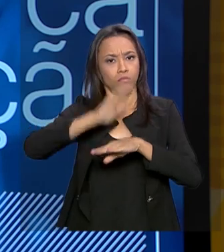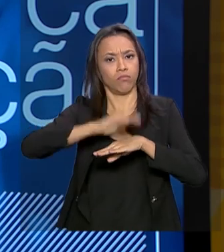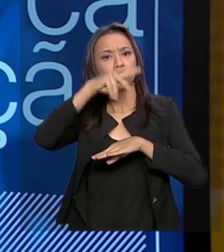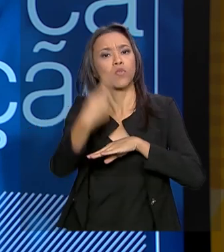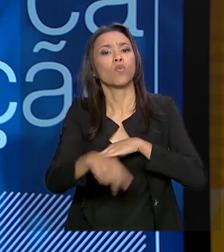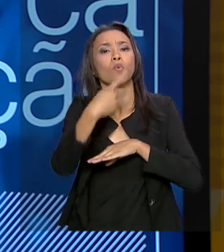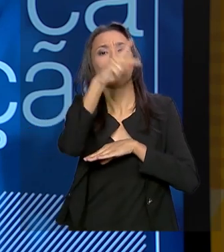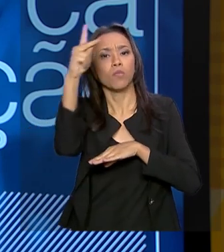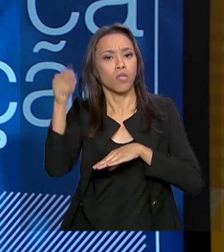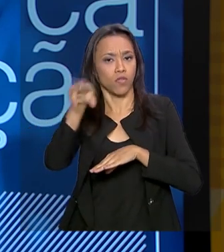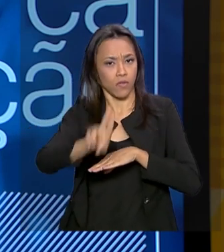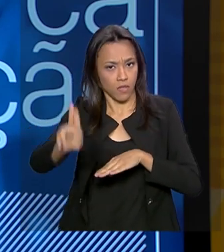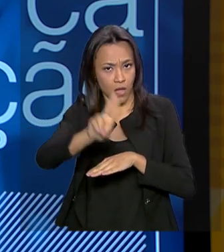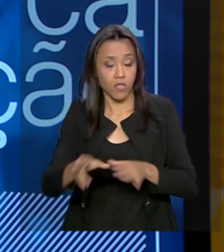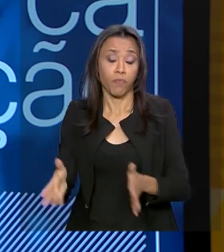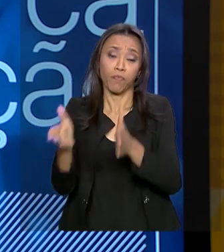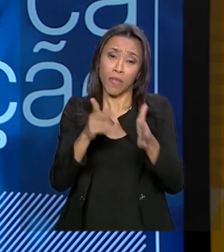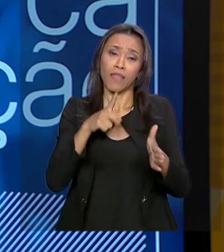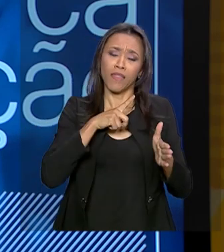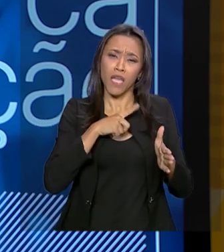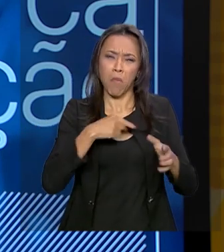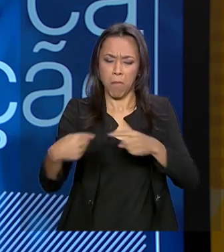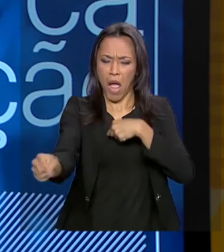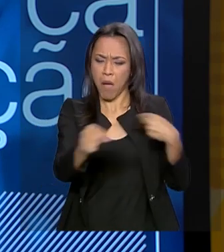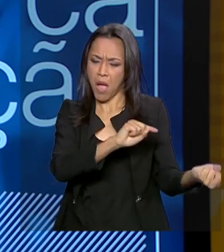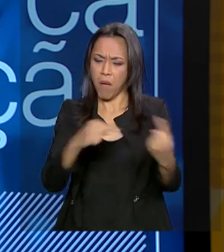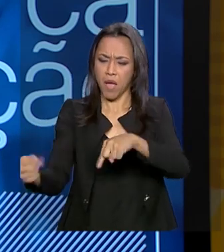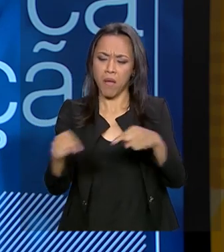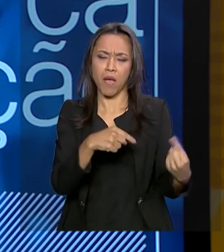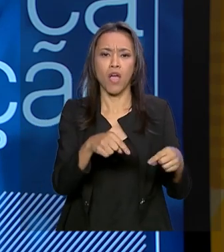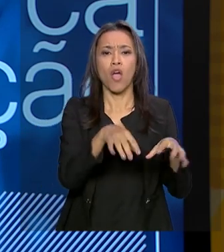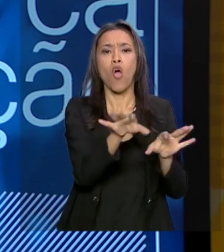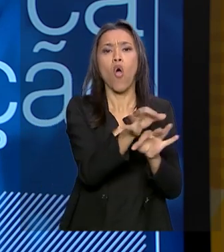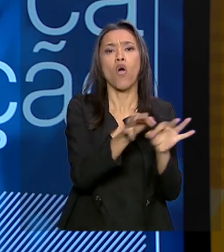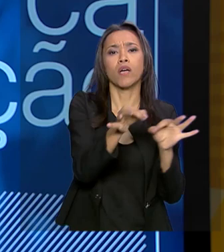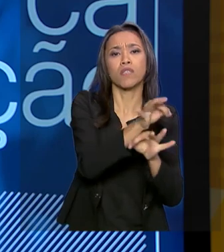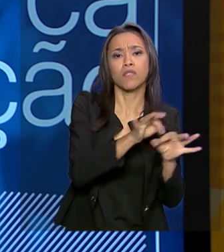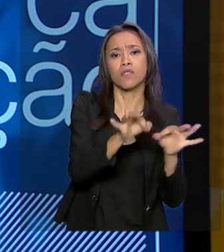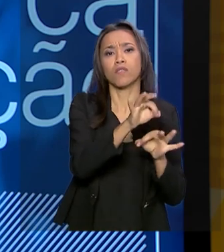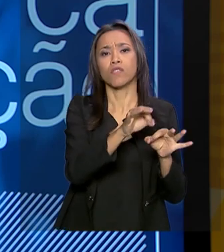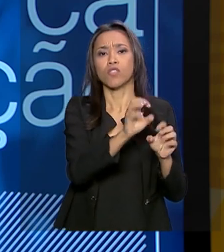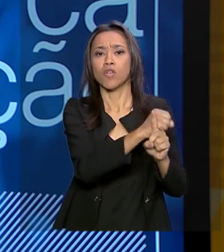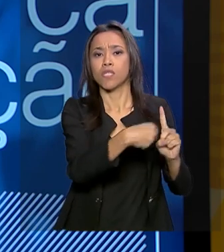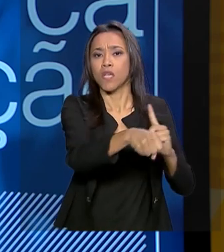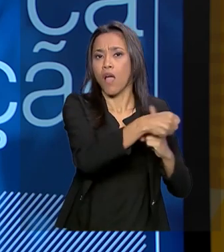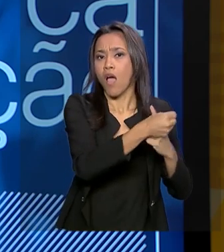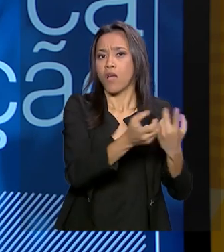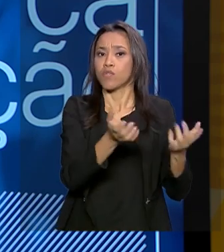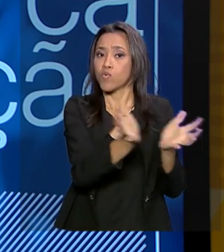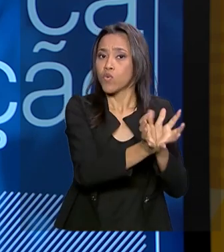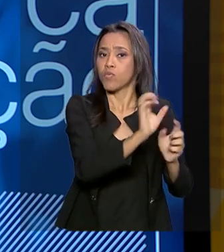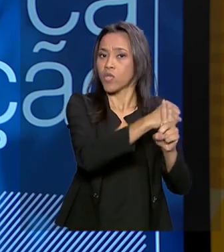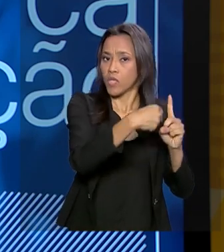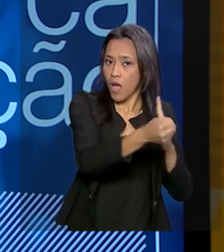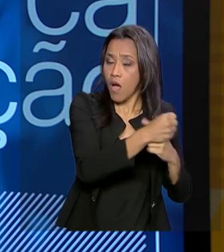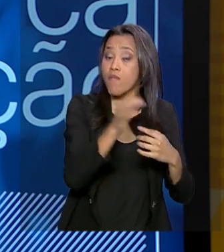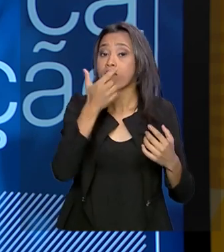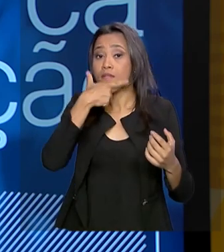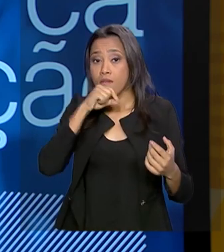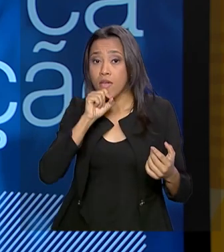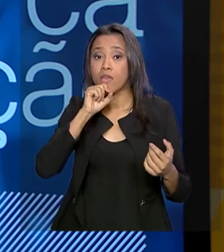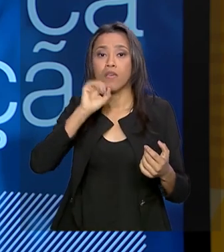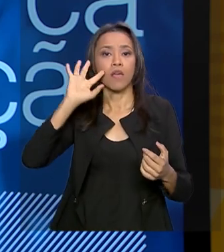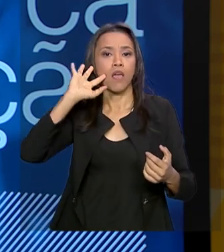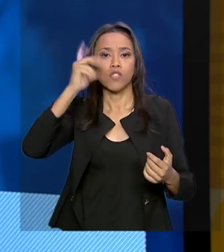Existe uma polêmica sobre as organizações sociais, fundações de apoio. É bom deixar claro que quem decide o destino das universidades são os